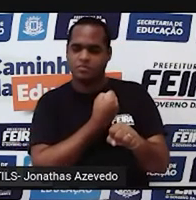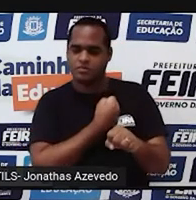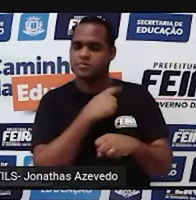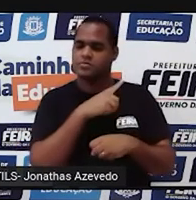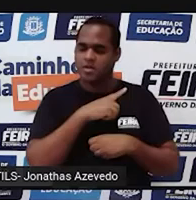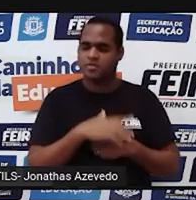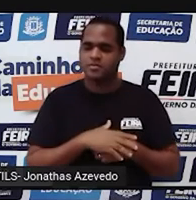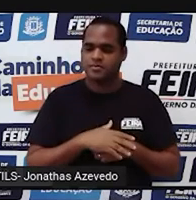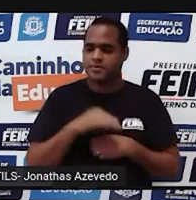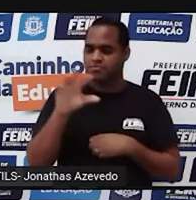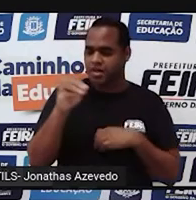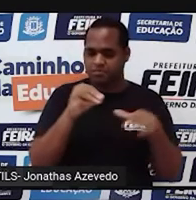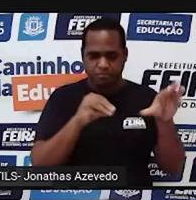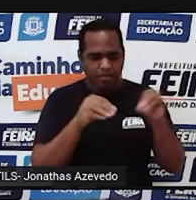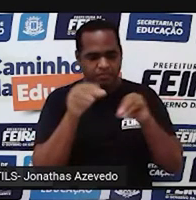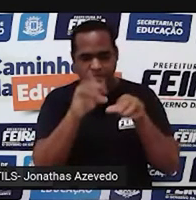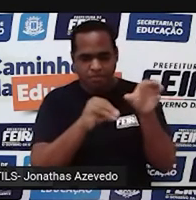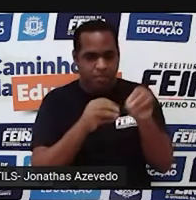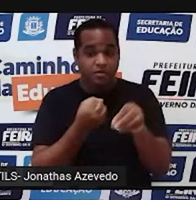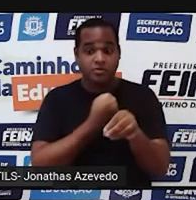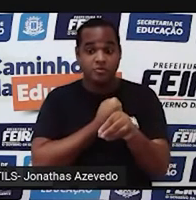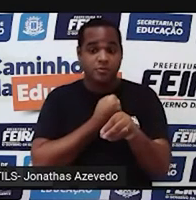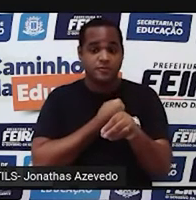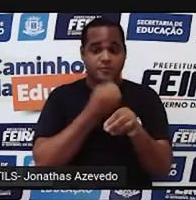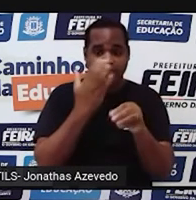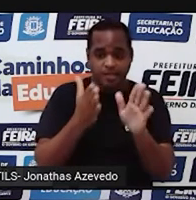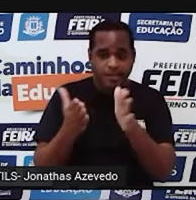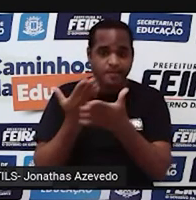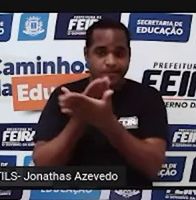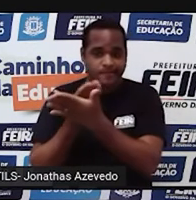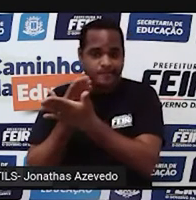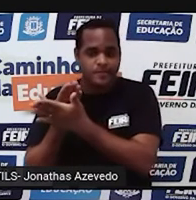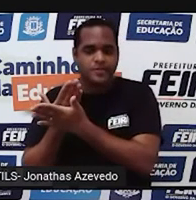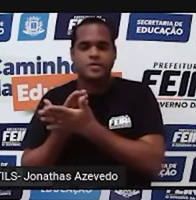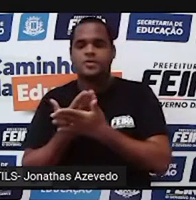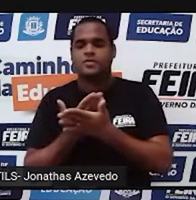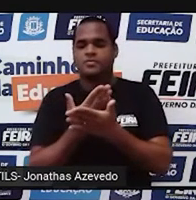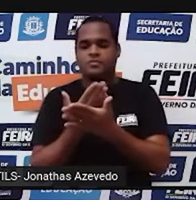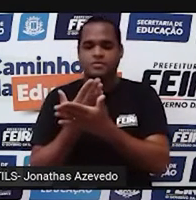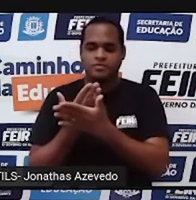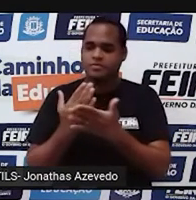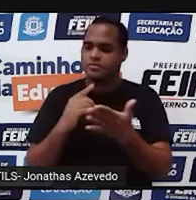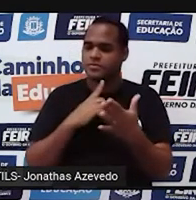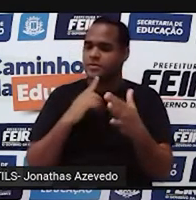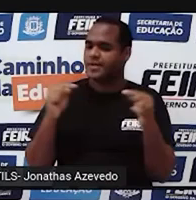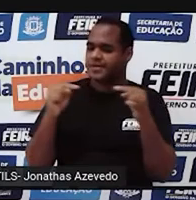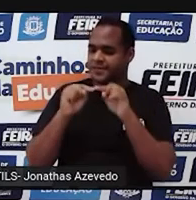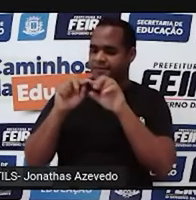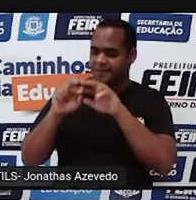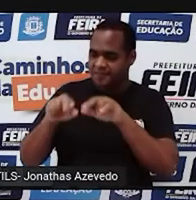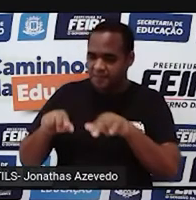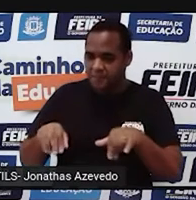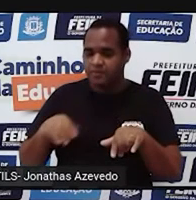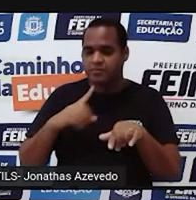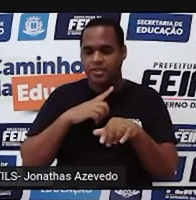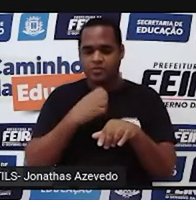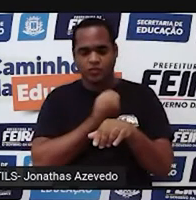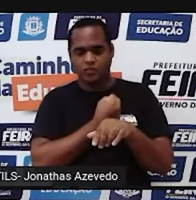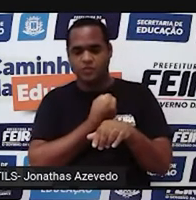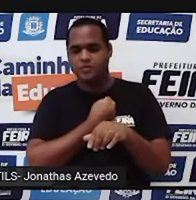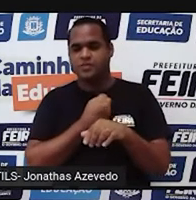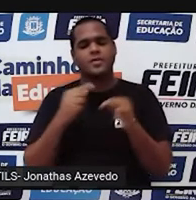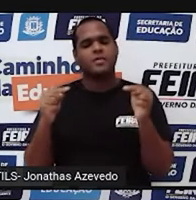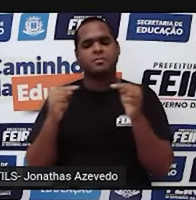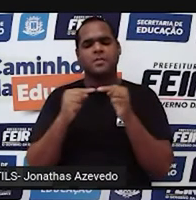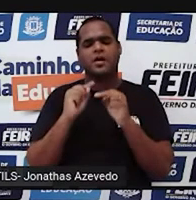pega todos esses tipos de números que você já estudou, forma uma coleção de números chamada,